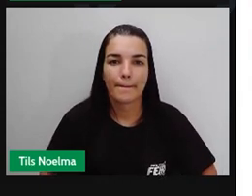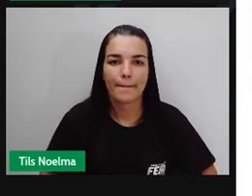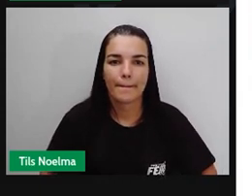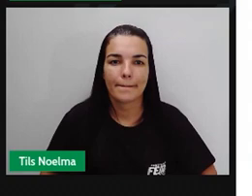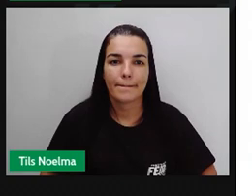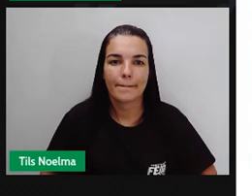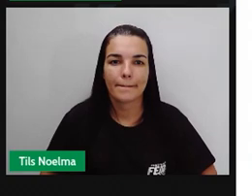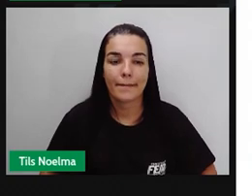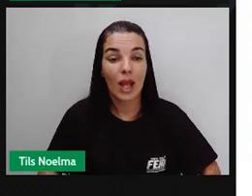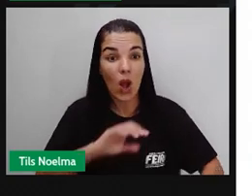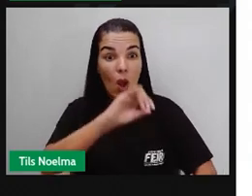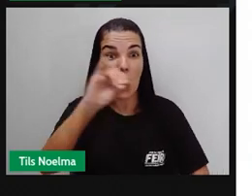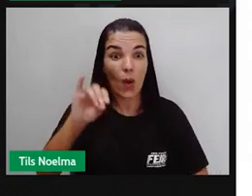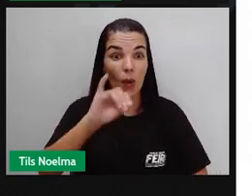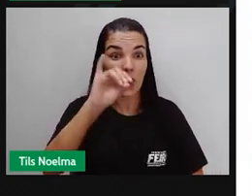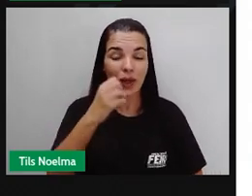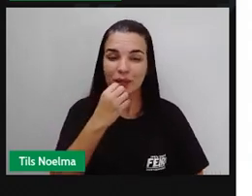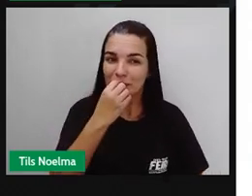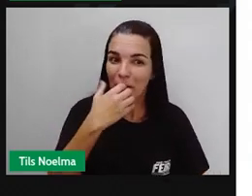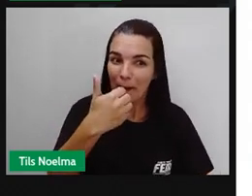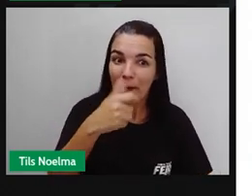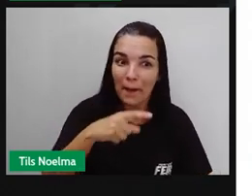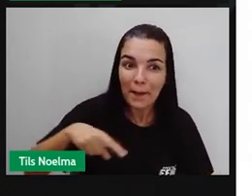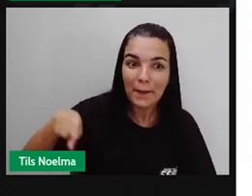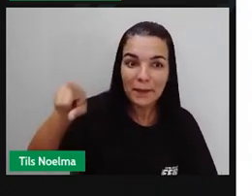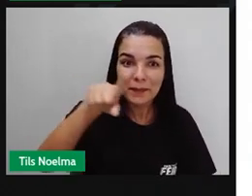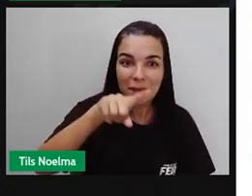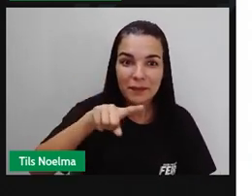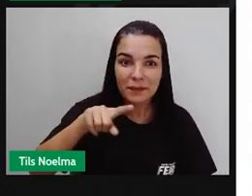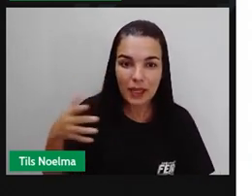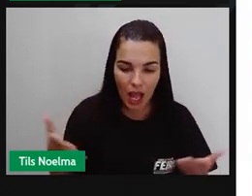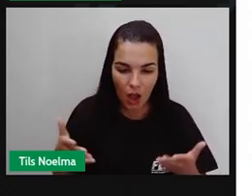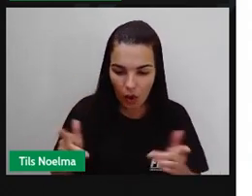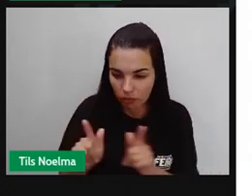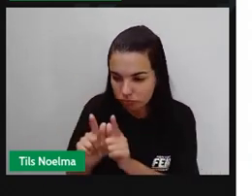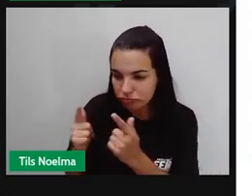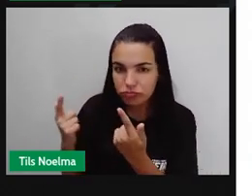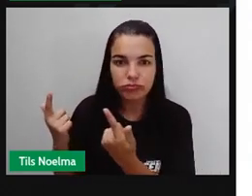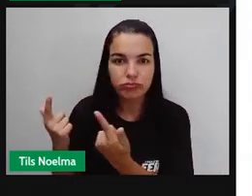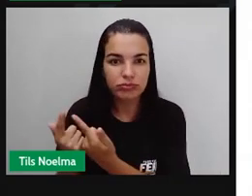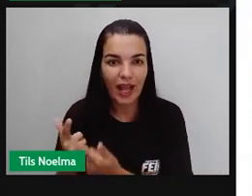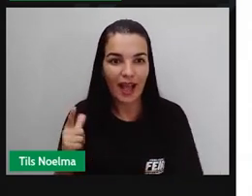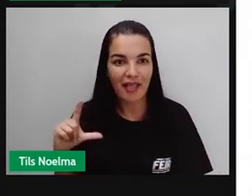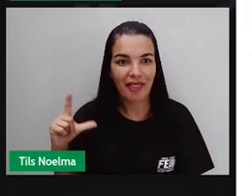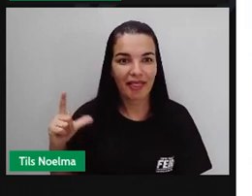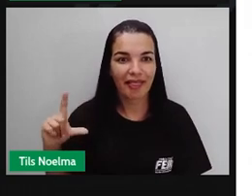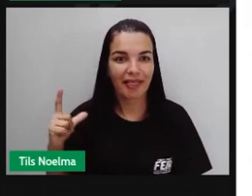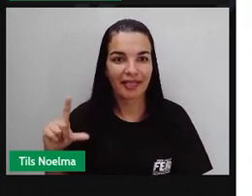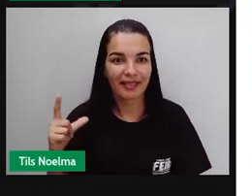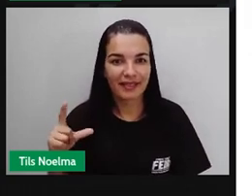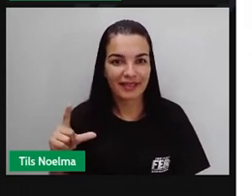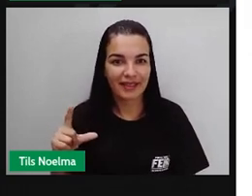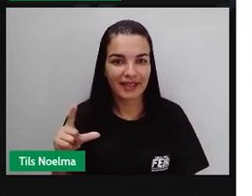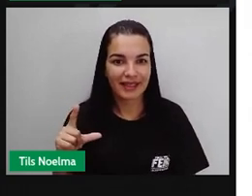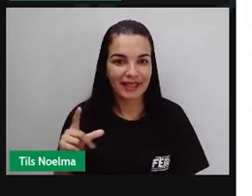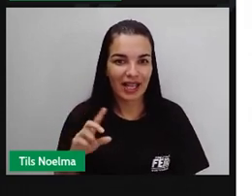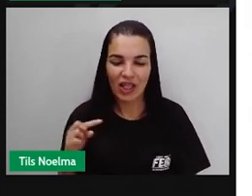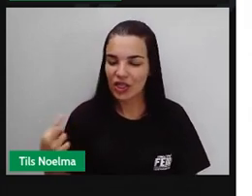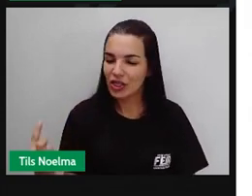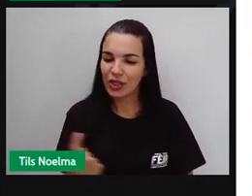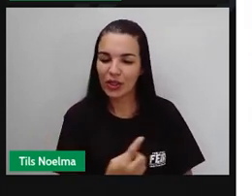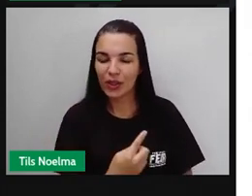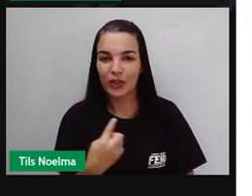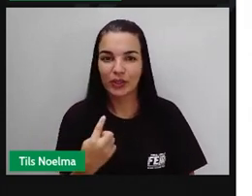Fala aí, galerinha! Tudo bem com vocês? Bem, a gente está aqui para fazer uma indicação literária. O nosso livro é... Maria